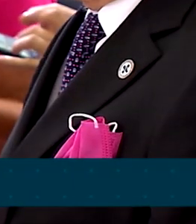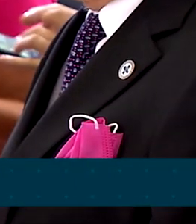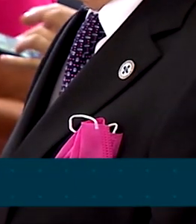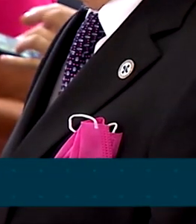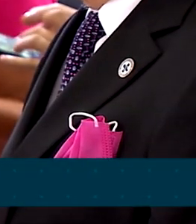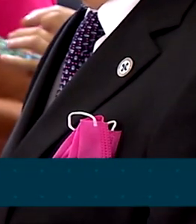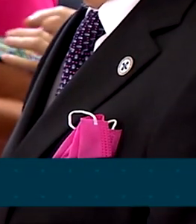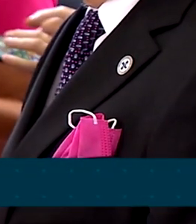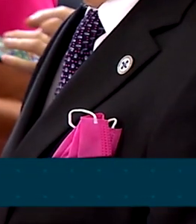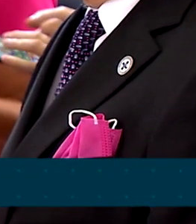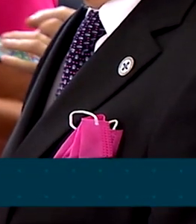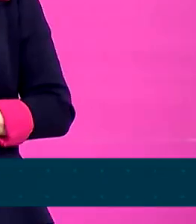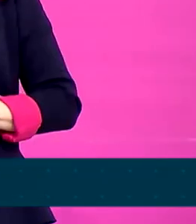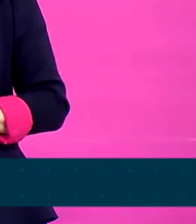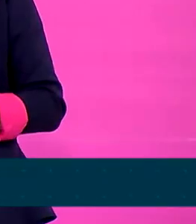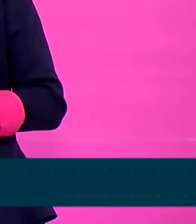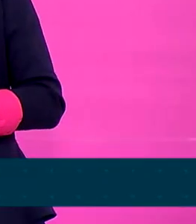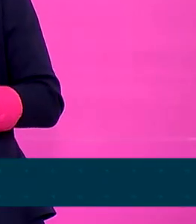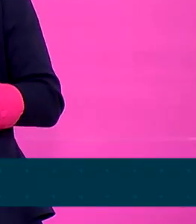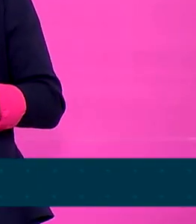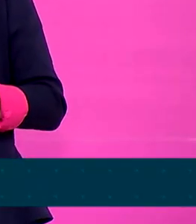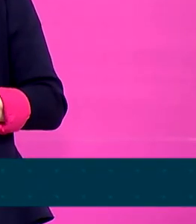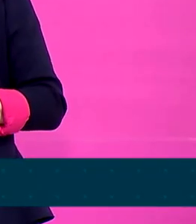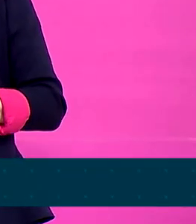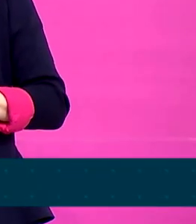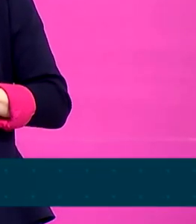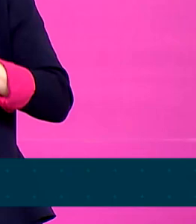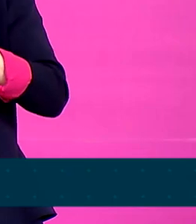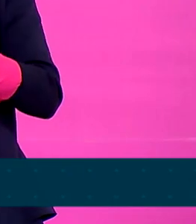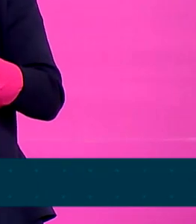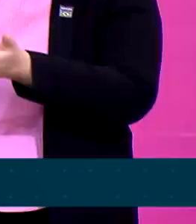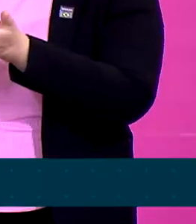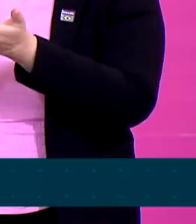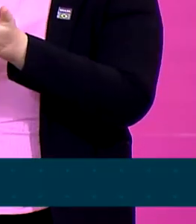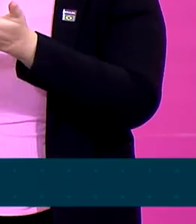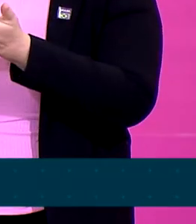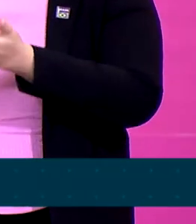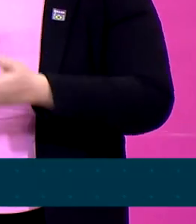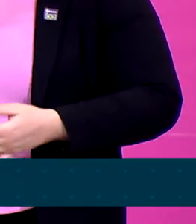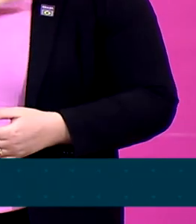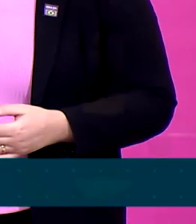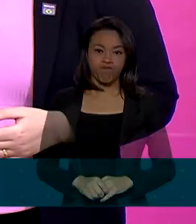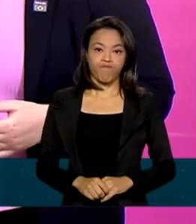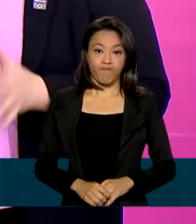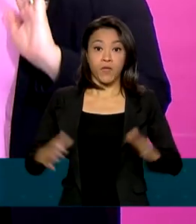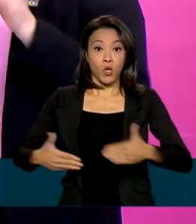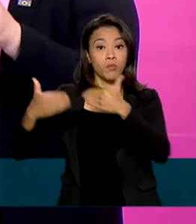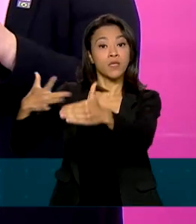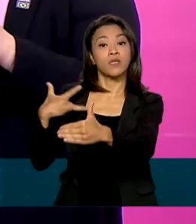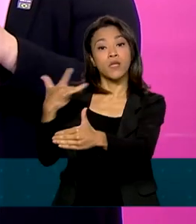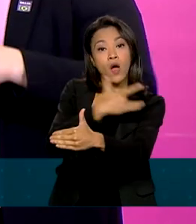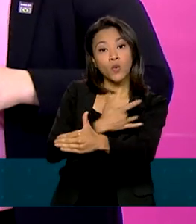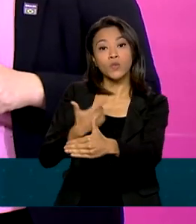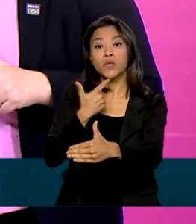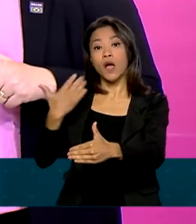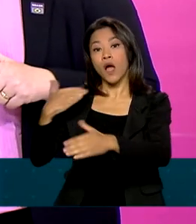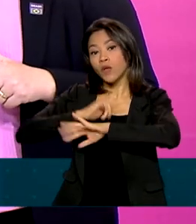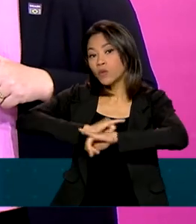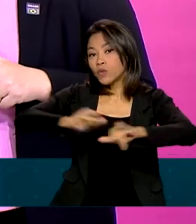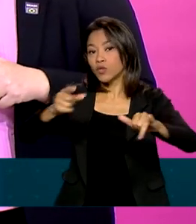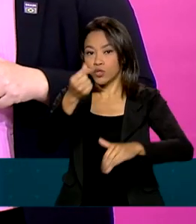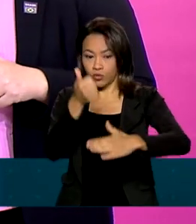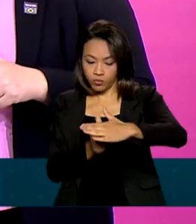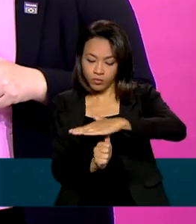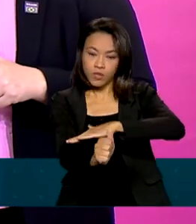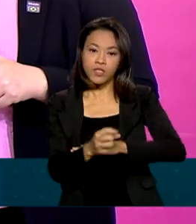sobretudo, são o pilar da família, portanto, da sociedade. O Ministério da Saúde anunciou investimentos de